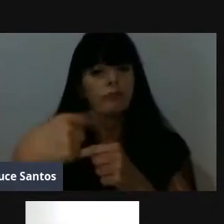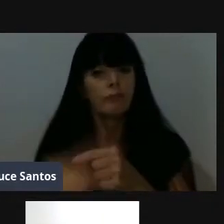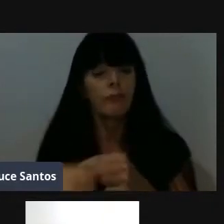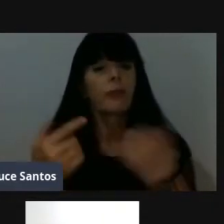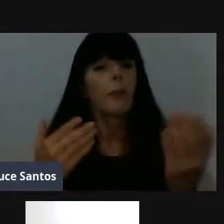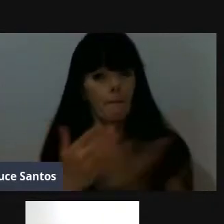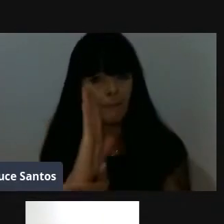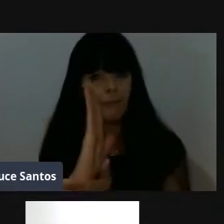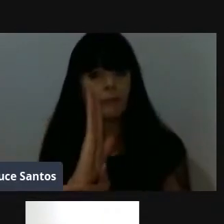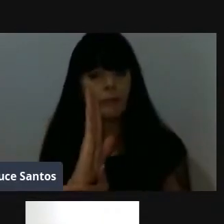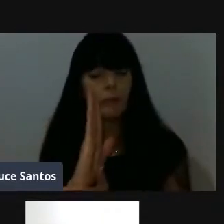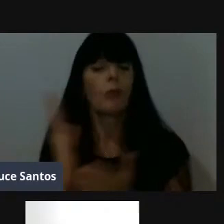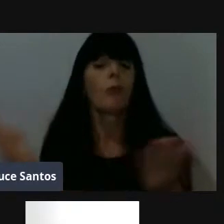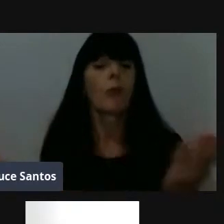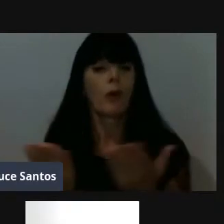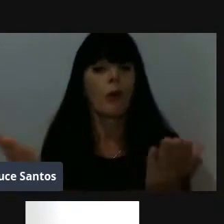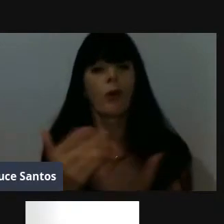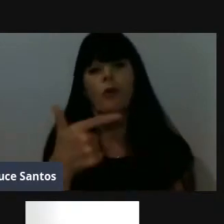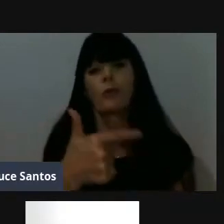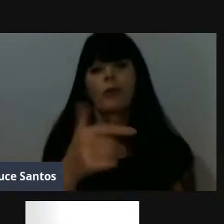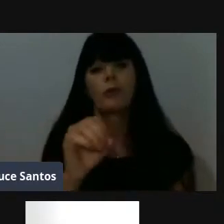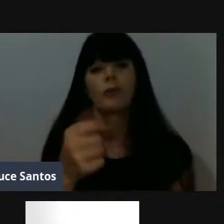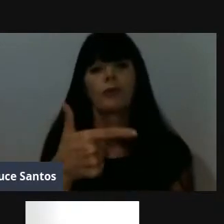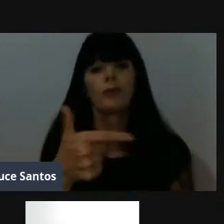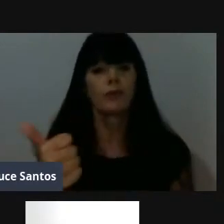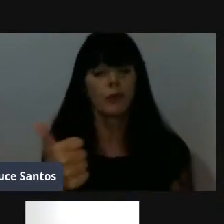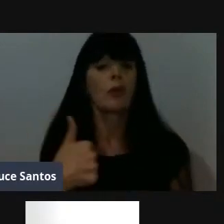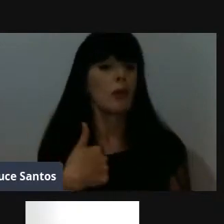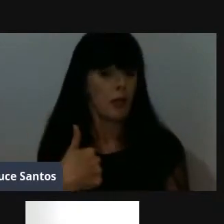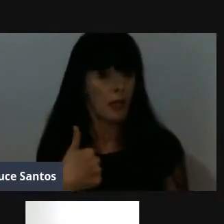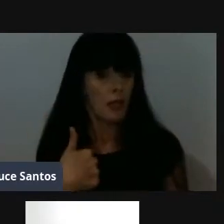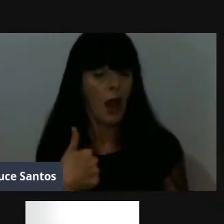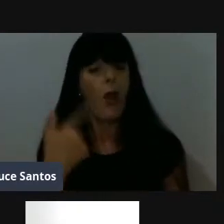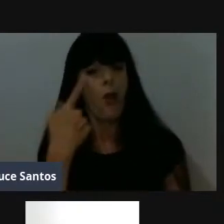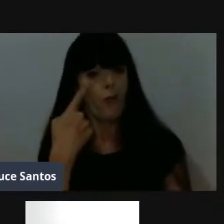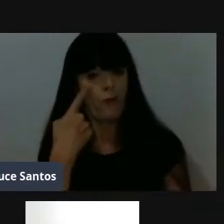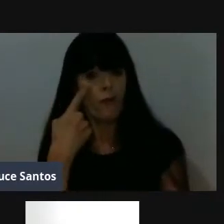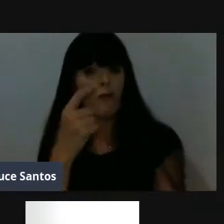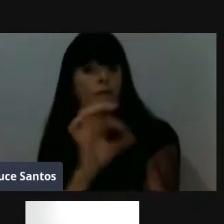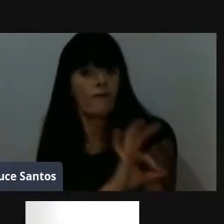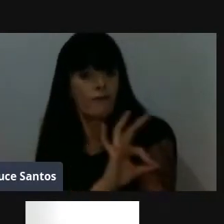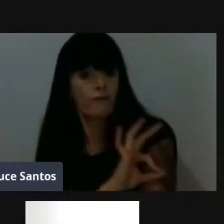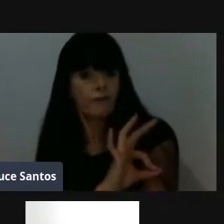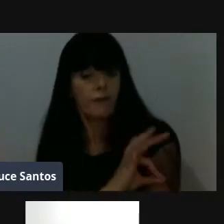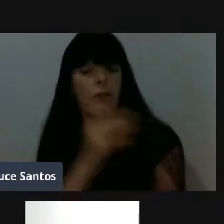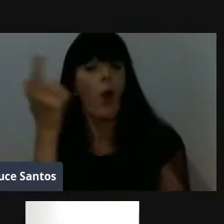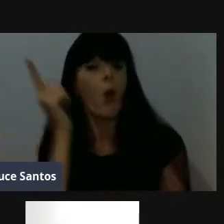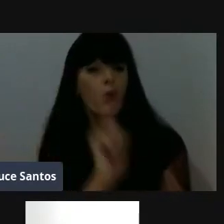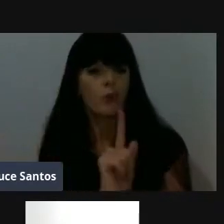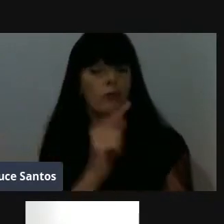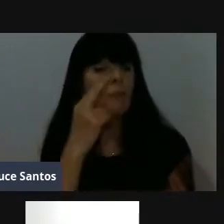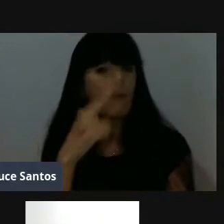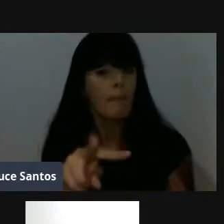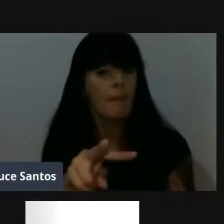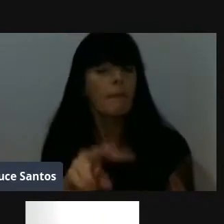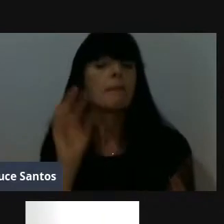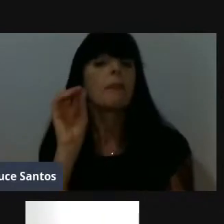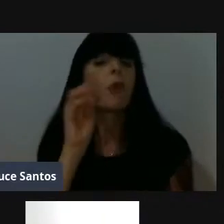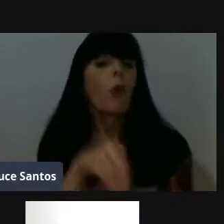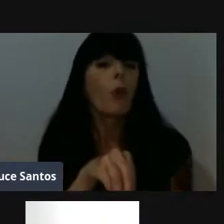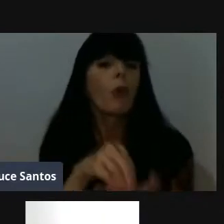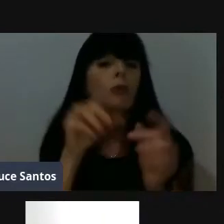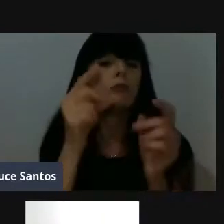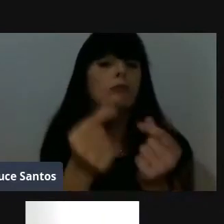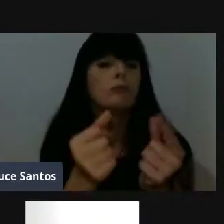agora para ser executado em 2021 e sou eu que vou fiscalizar para que esses recursos estão sendo bem empregados, se